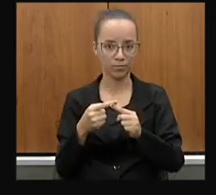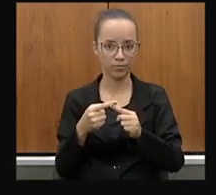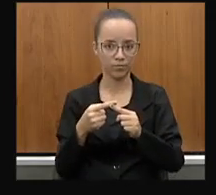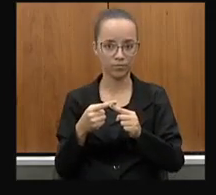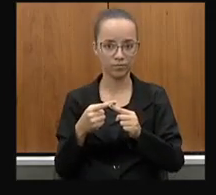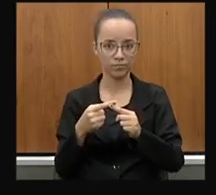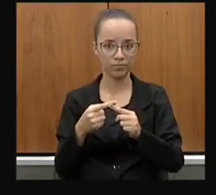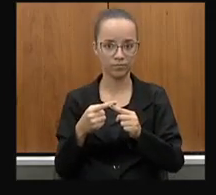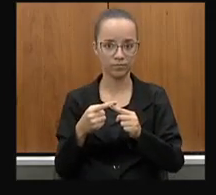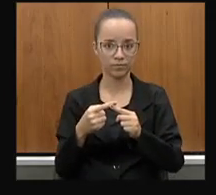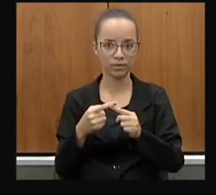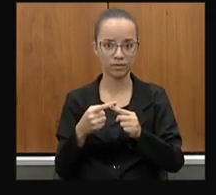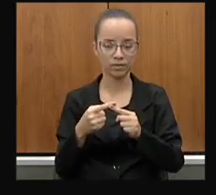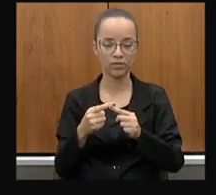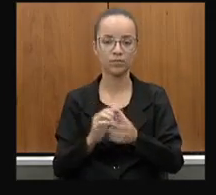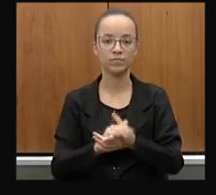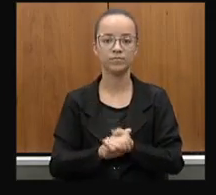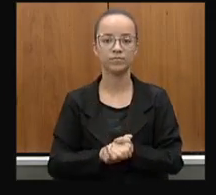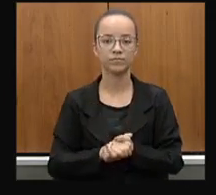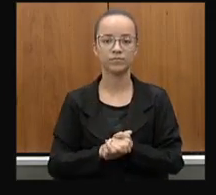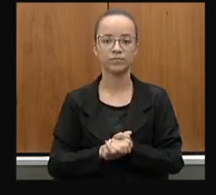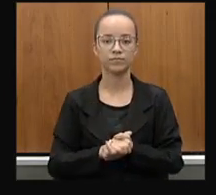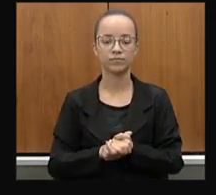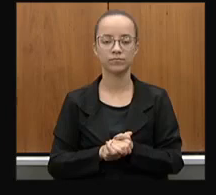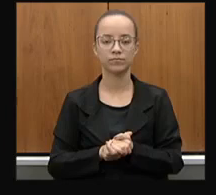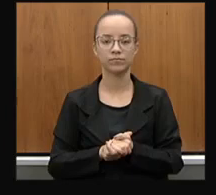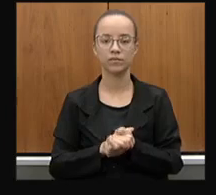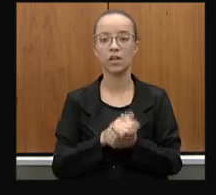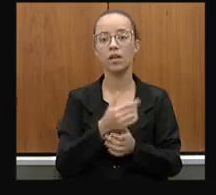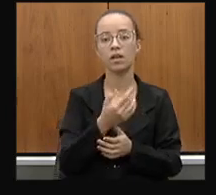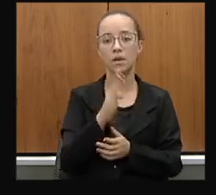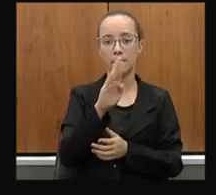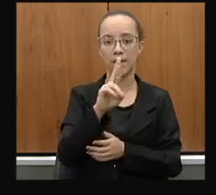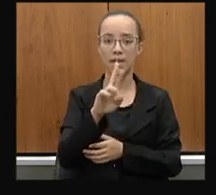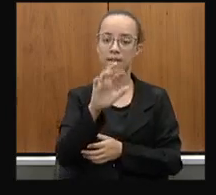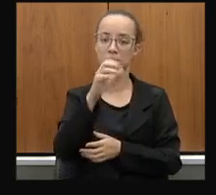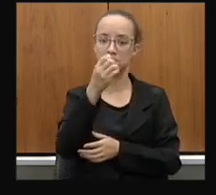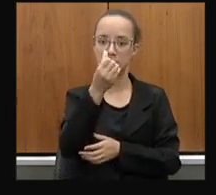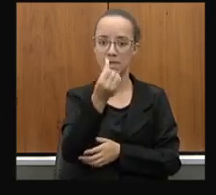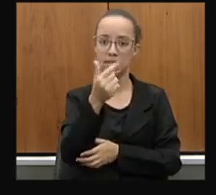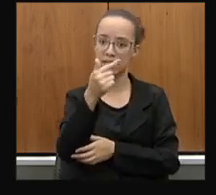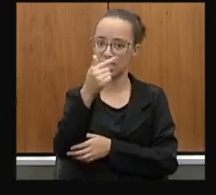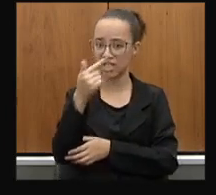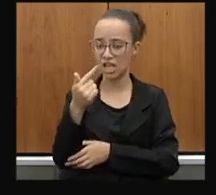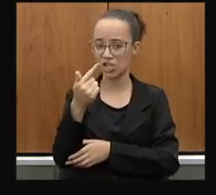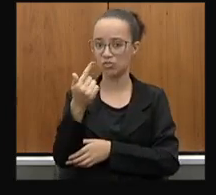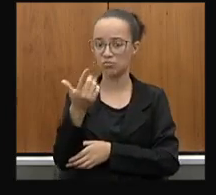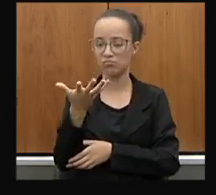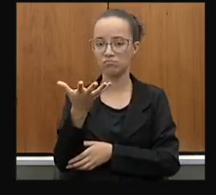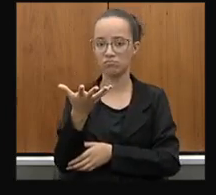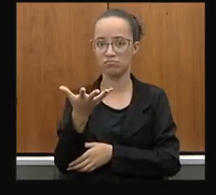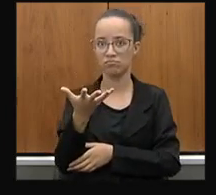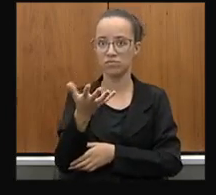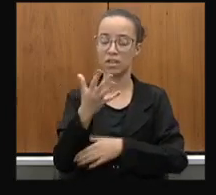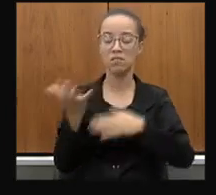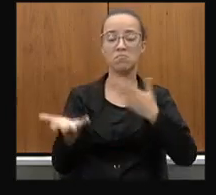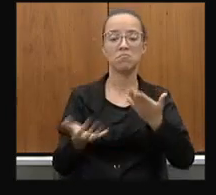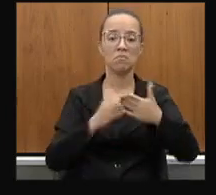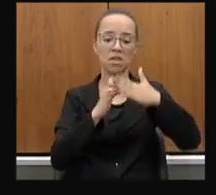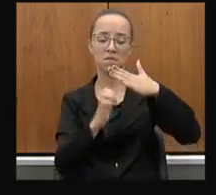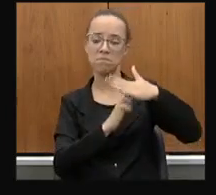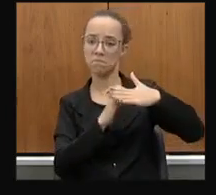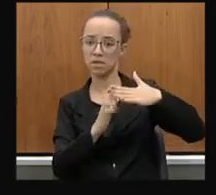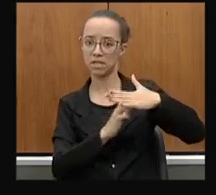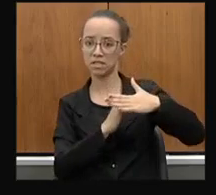a questão da garantia na BR-677? Porque eu entendo que tinha de certa responsabilidade da empresa ter